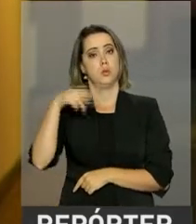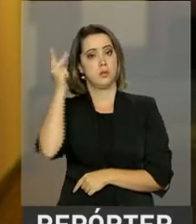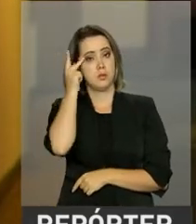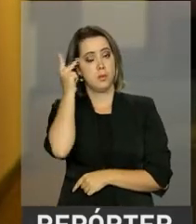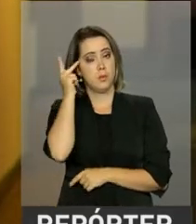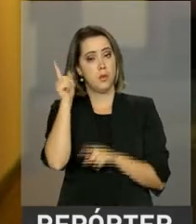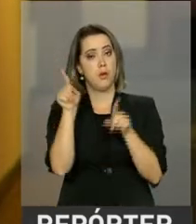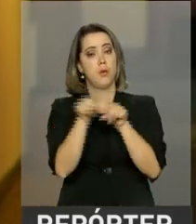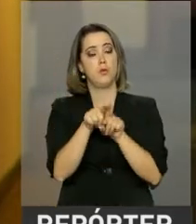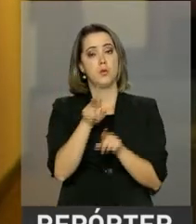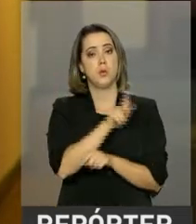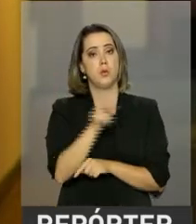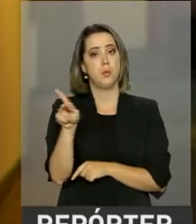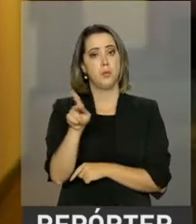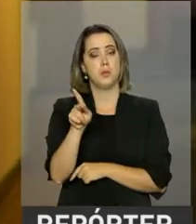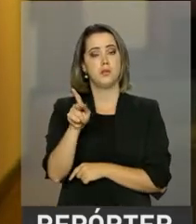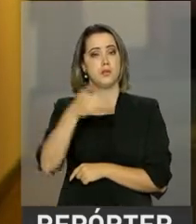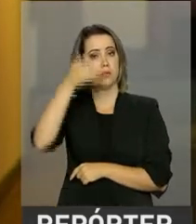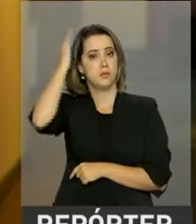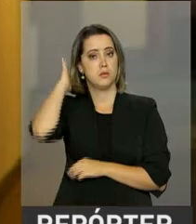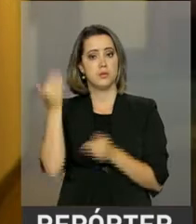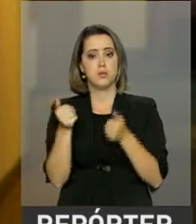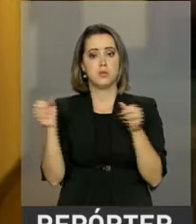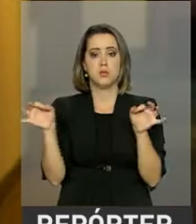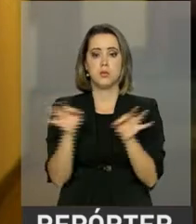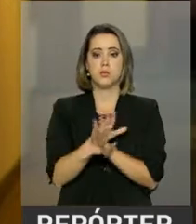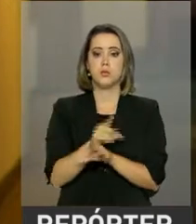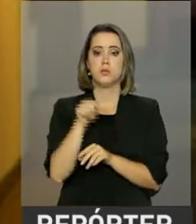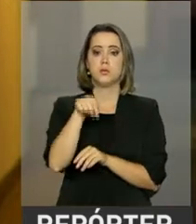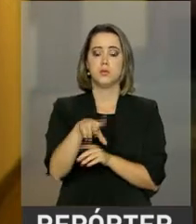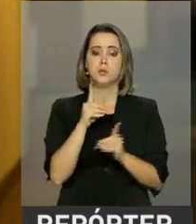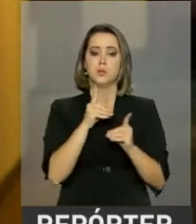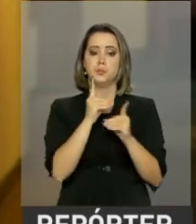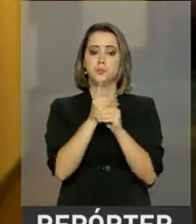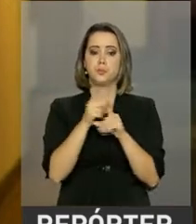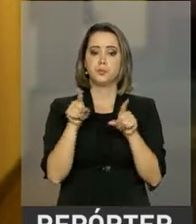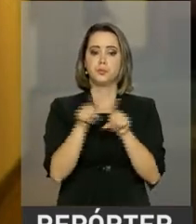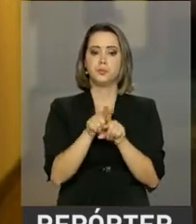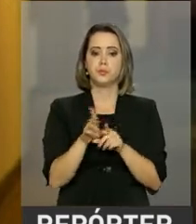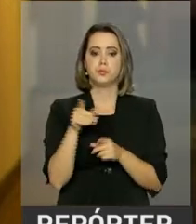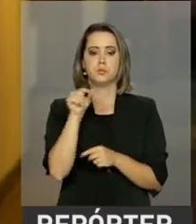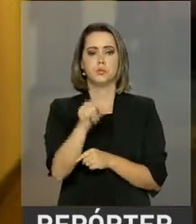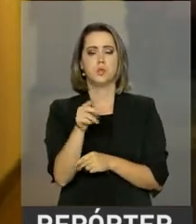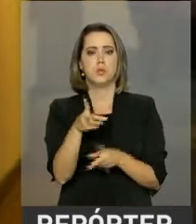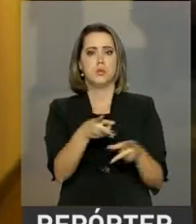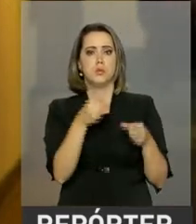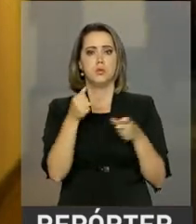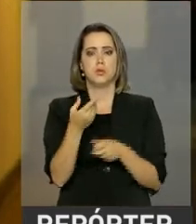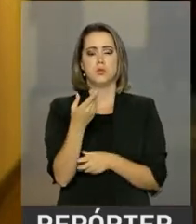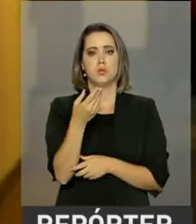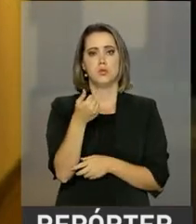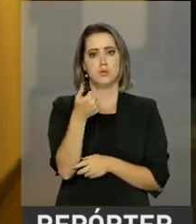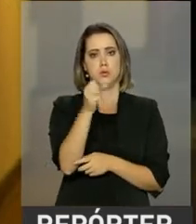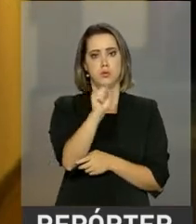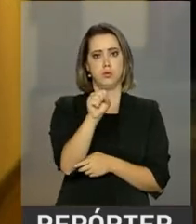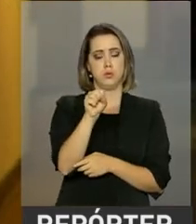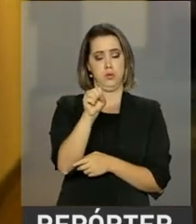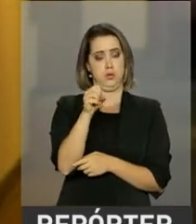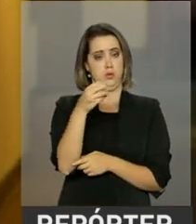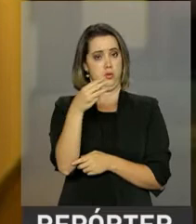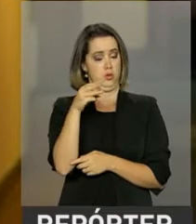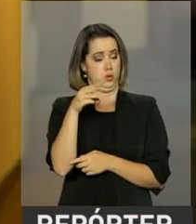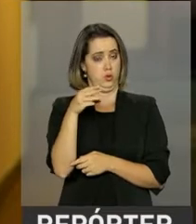Michel Temer, fazem o encerramento desse encontro hoje. A participação do presidente Michel Temer está prevista para daqui a pouco às 18 horas e